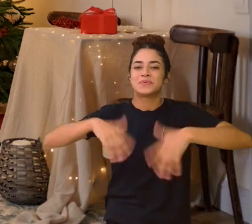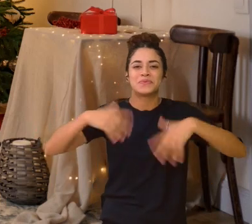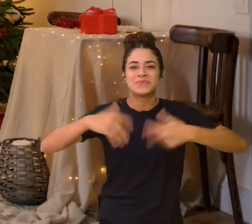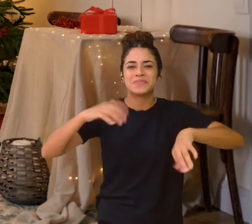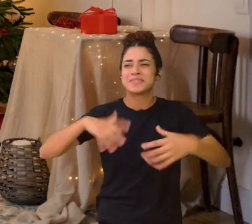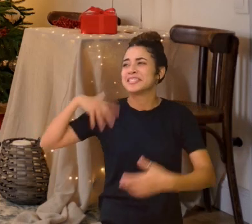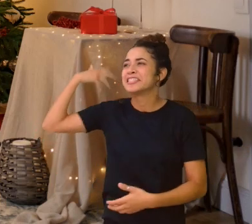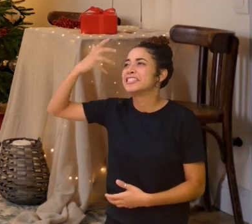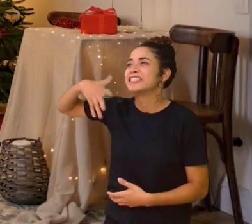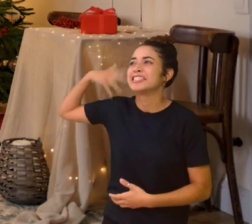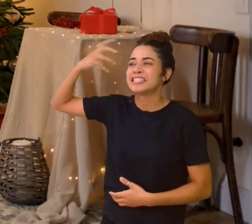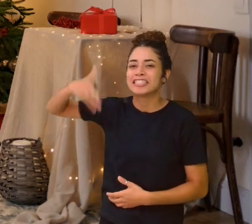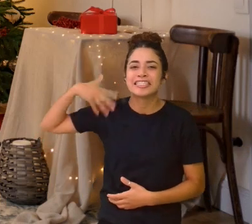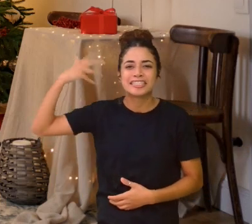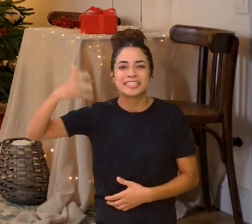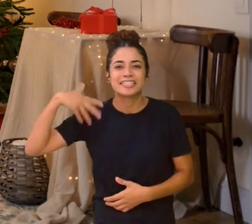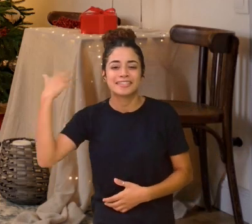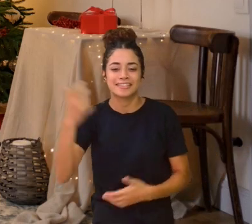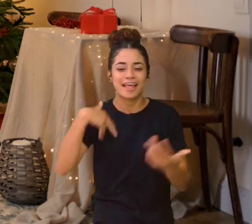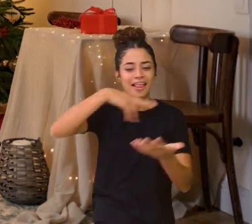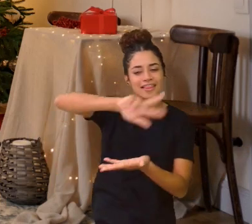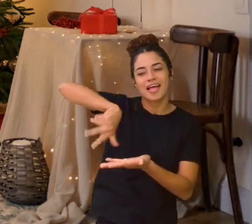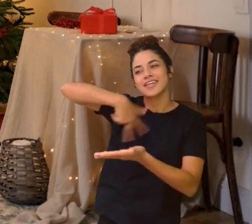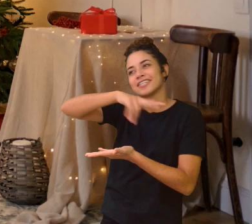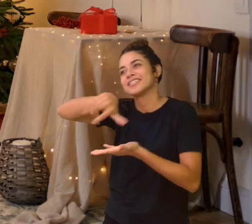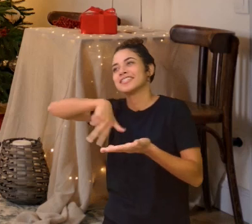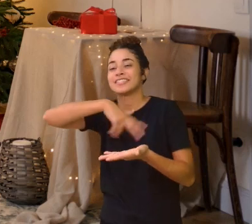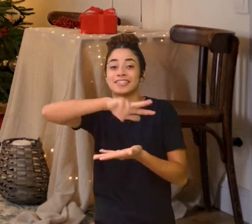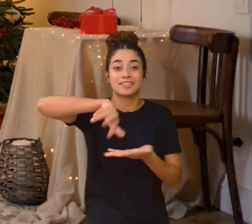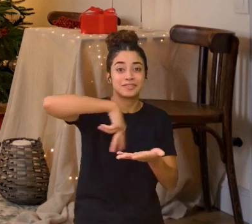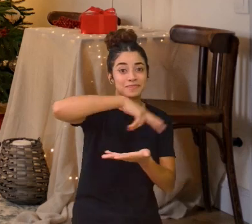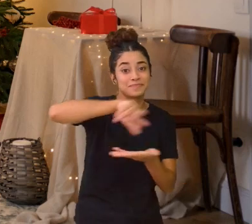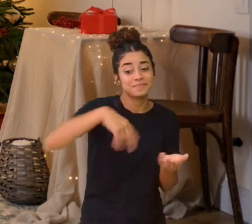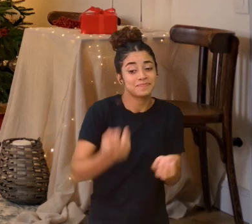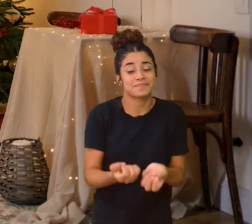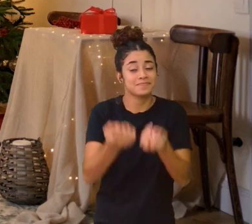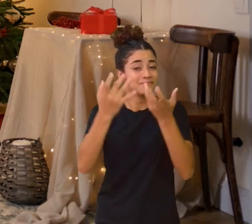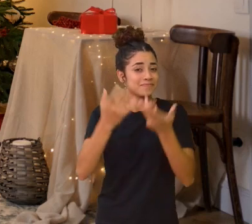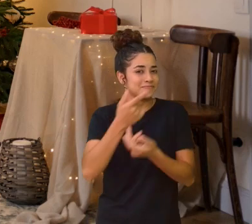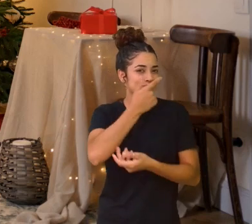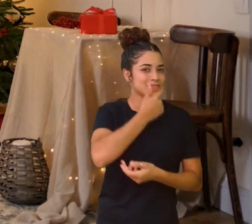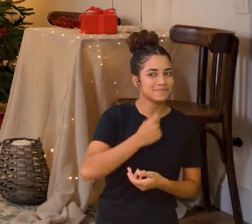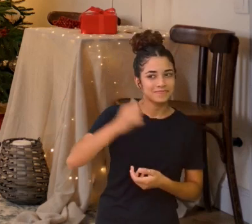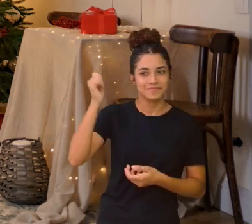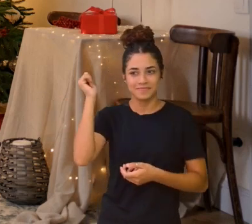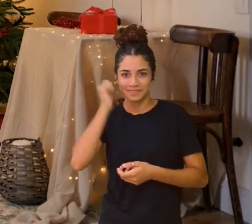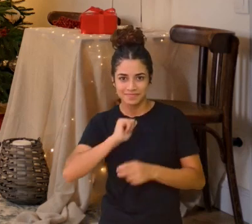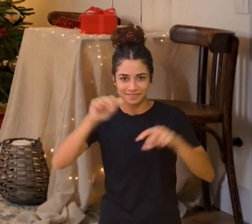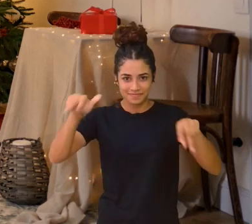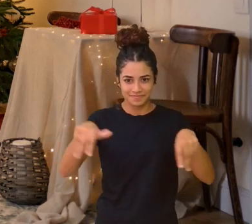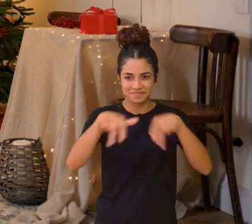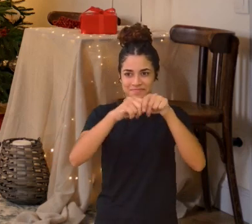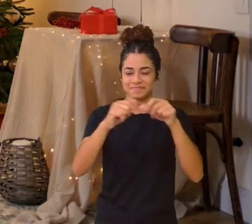de música e dança Para que o casal aplaudisse